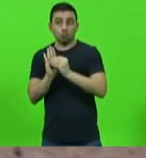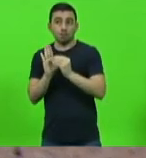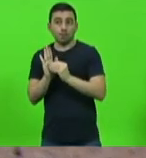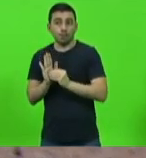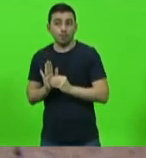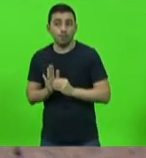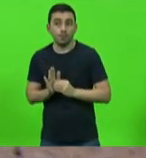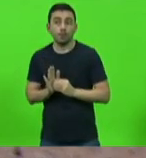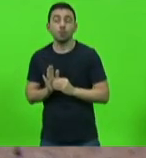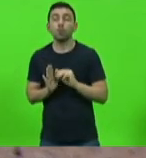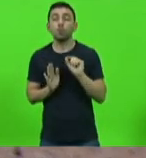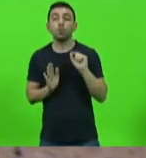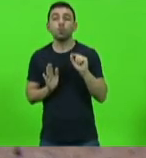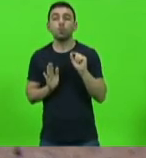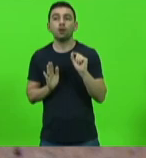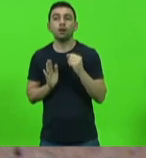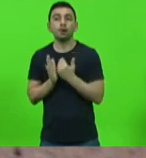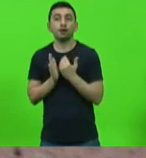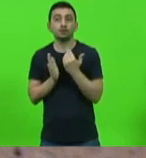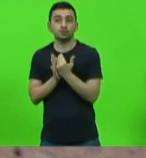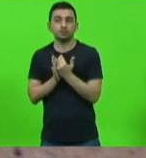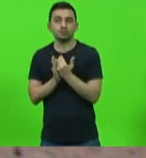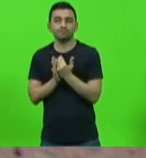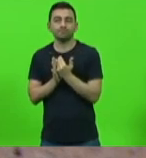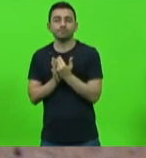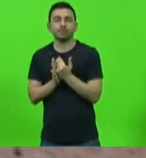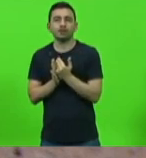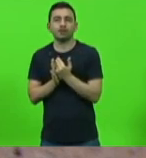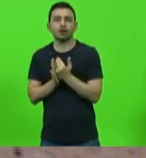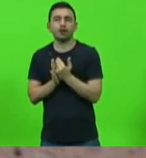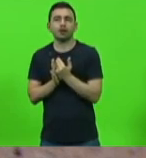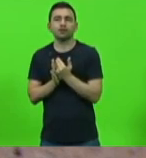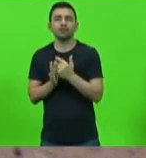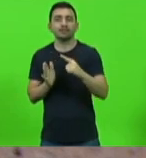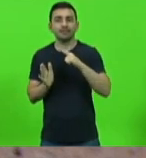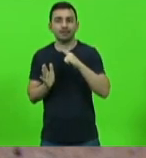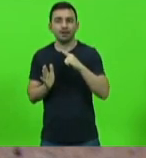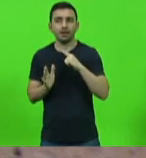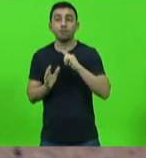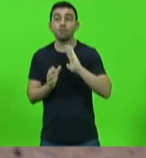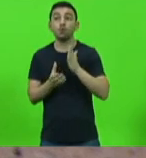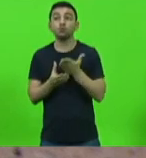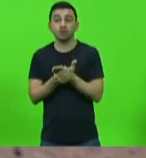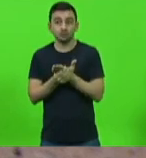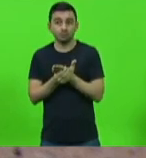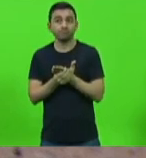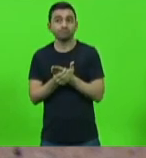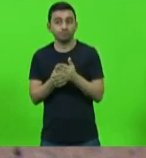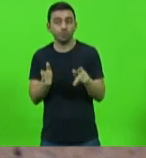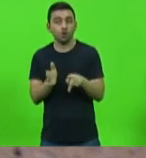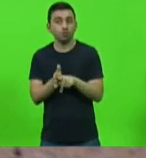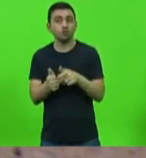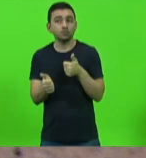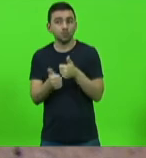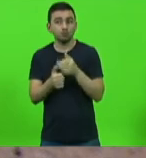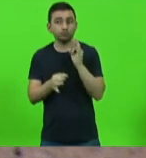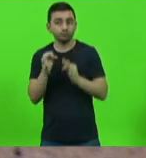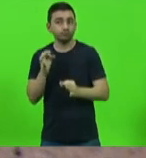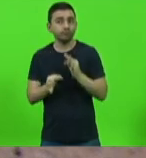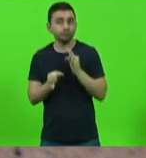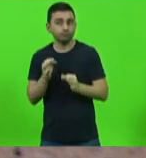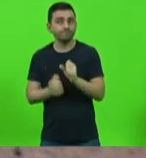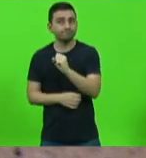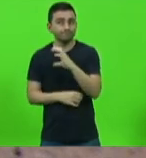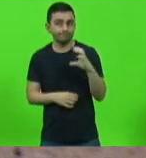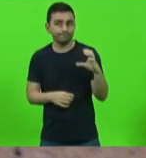também uma relação dos processos do Tribunal de Justiça de Santa Catarina sobre